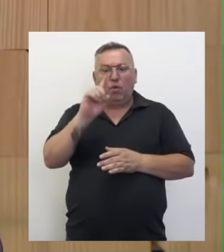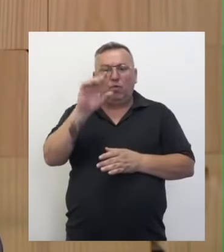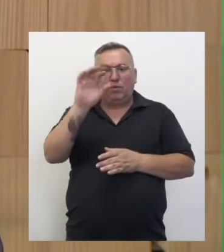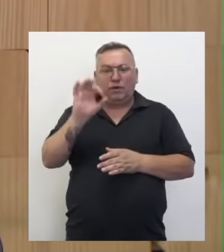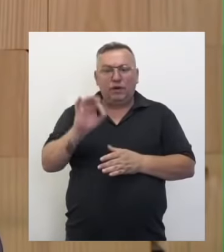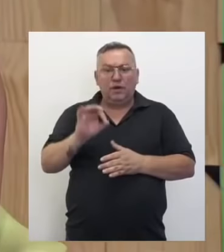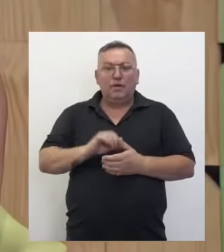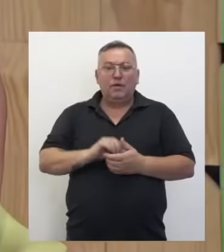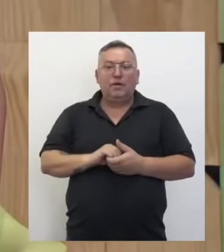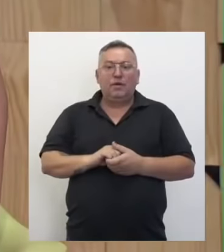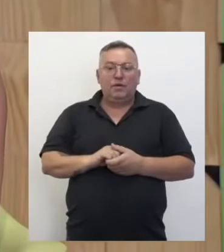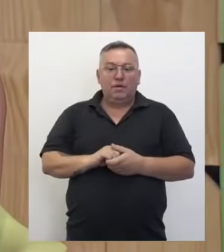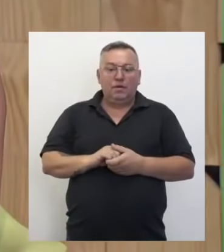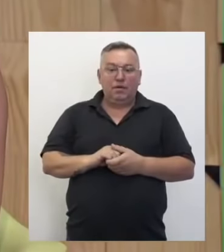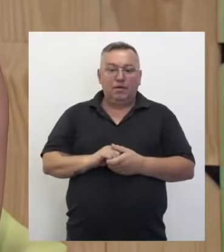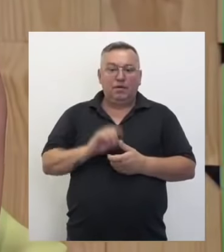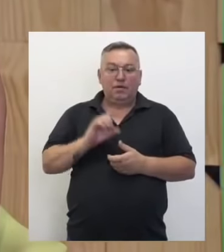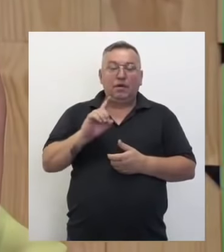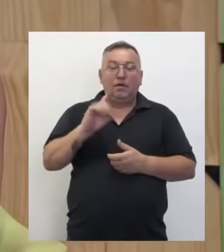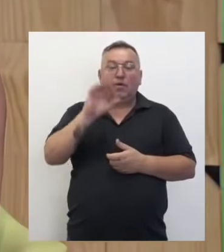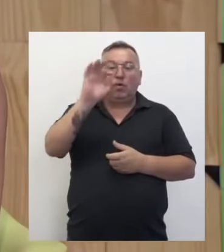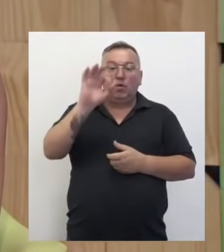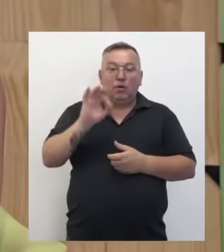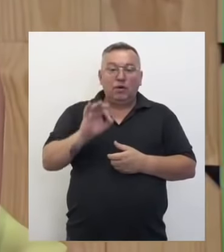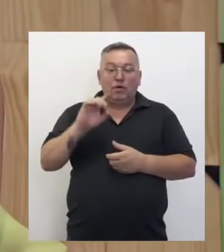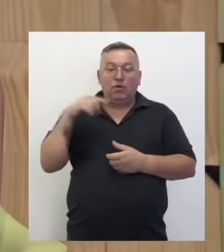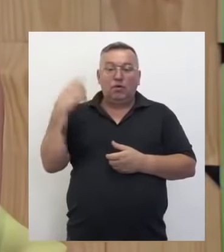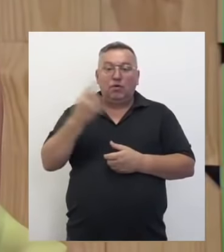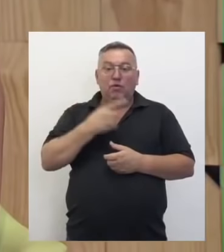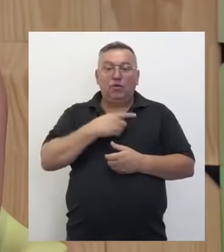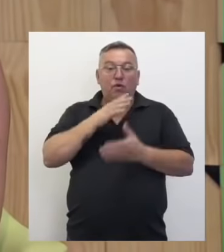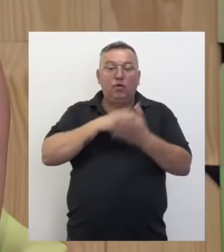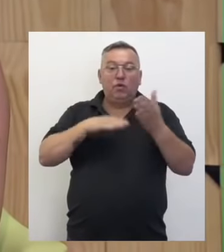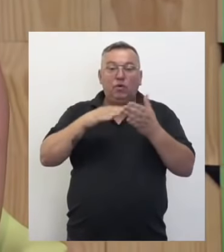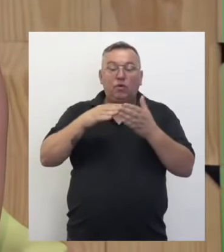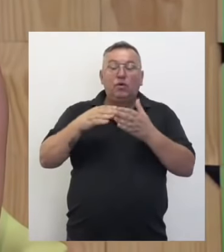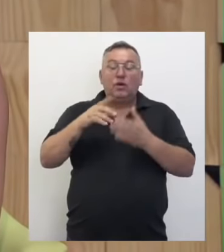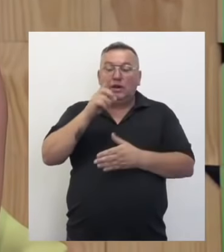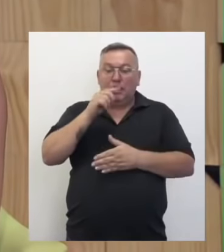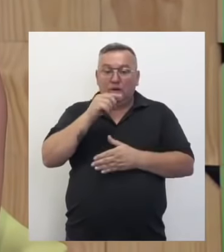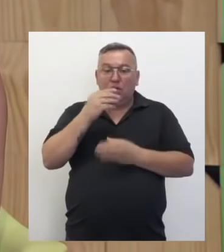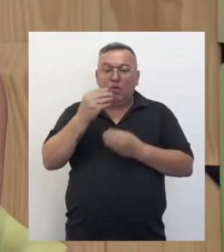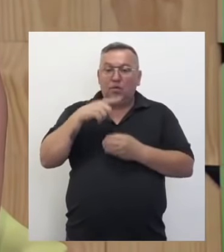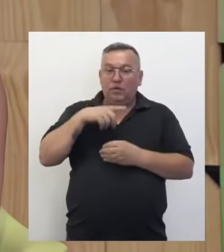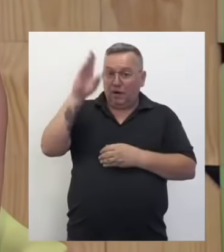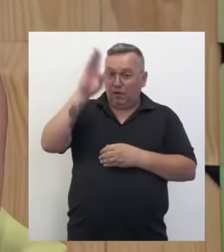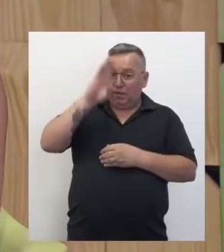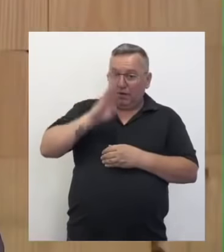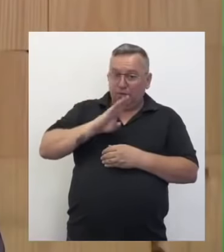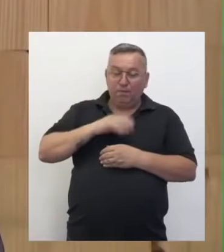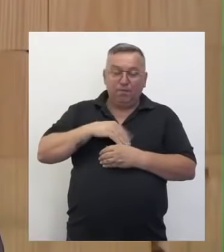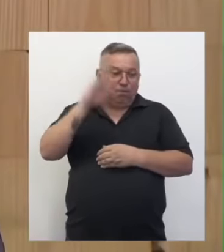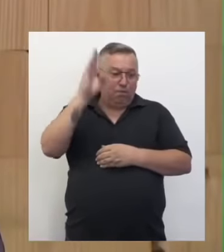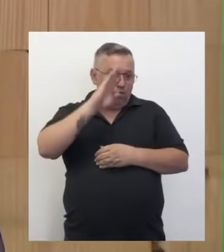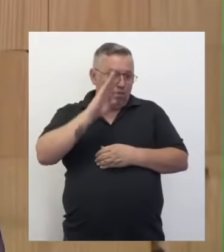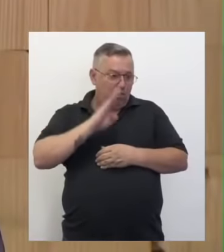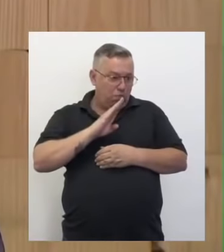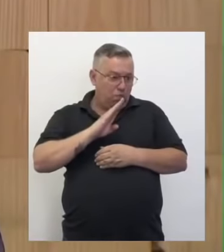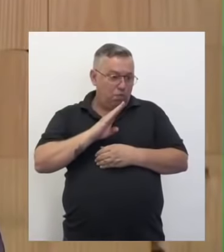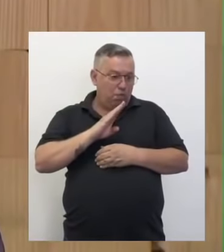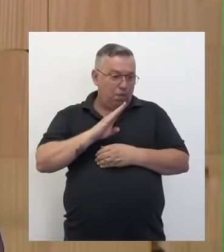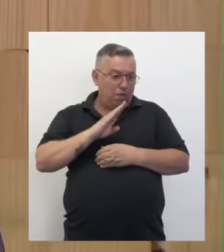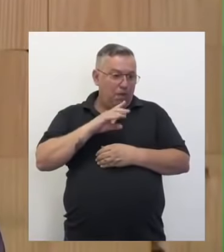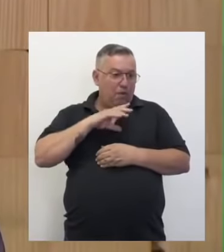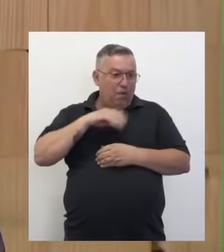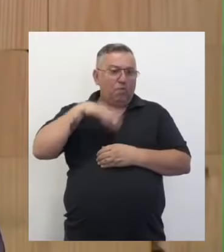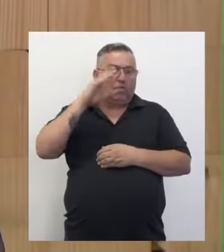nós temos. E desse 1%, assim como de toda essa água, quanto que está no nosso país? O Brasil é um dos países